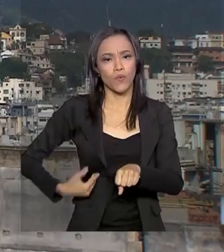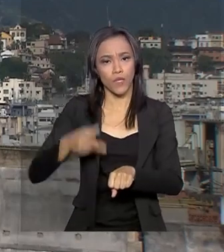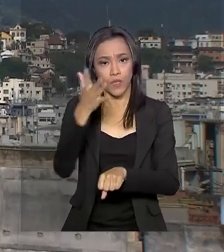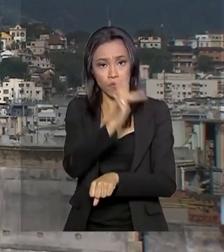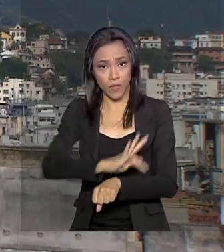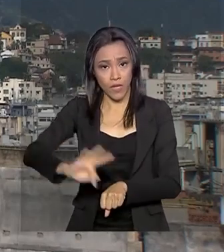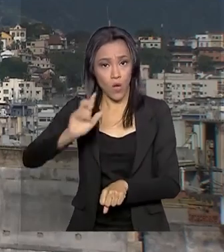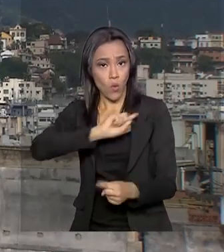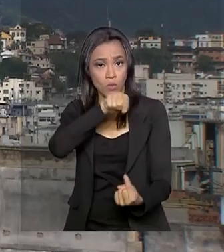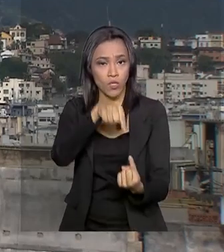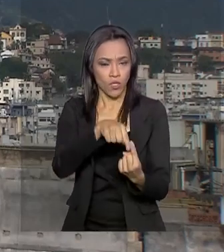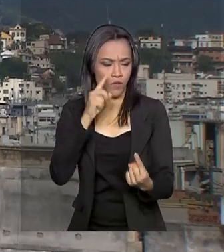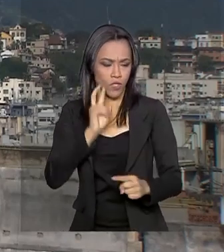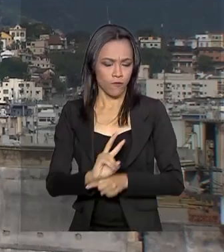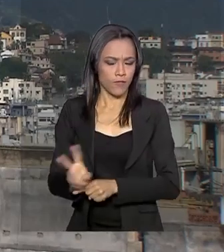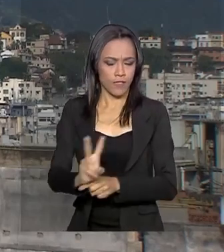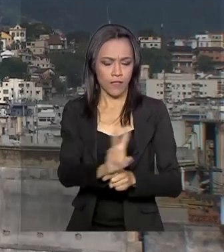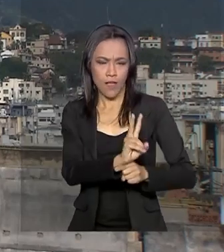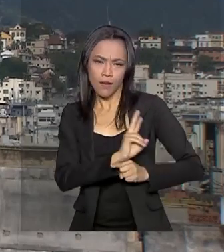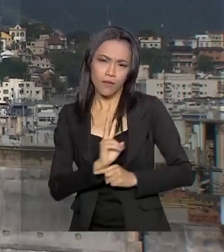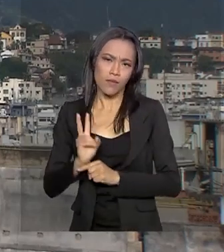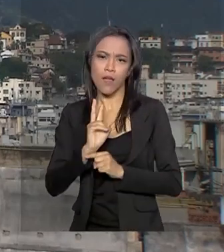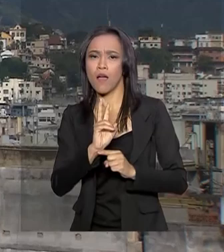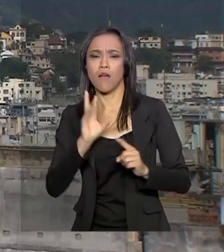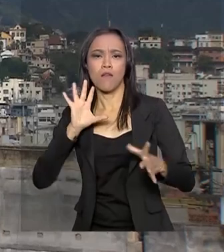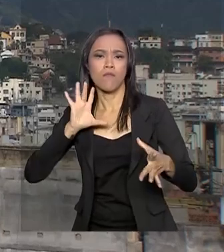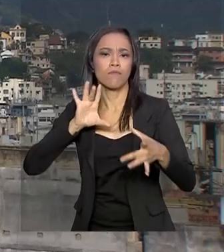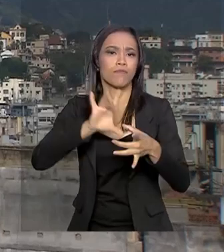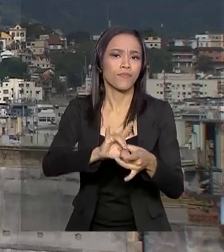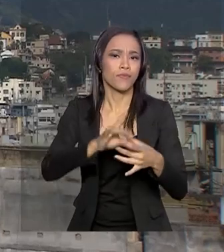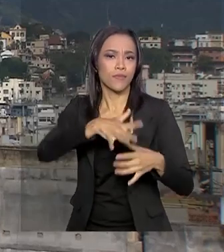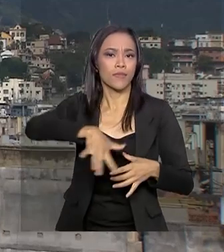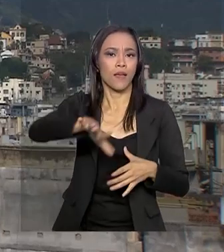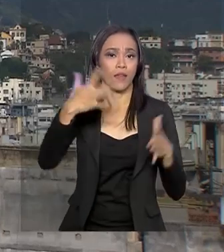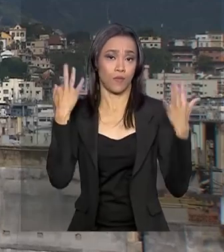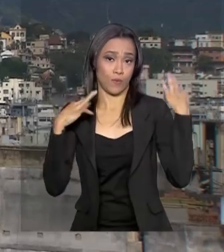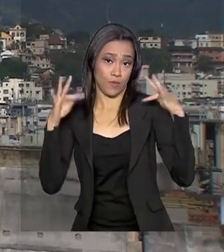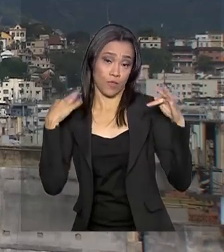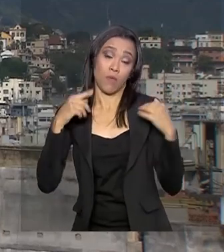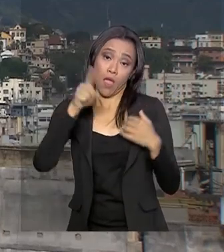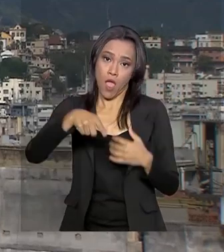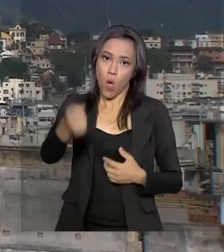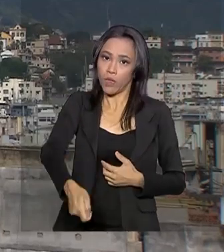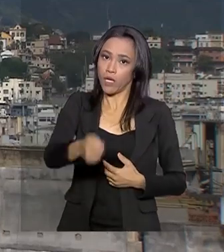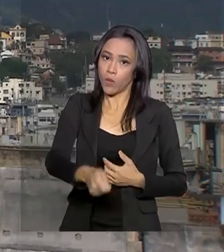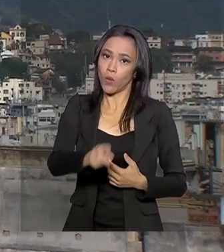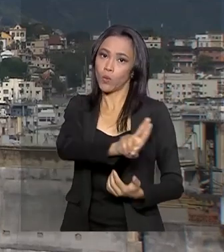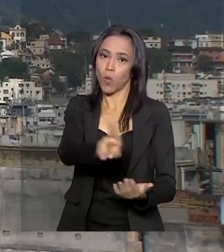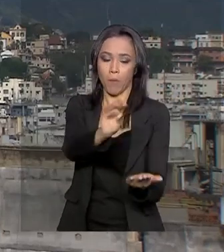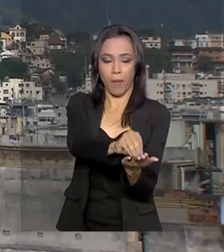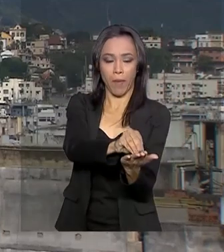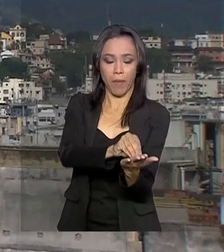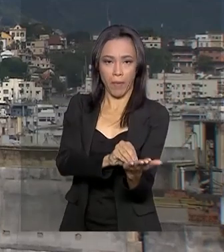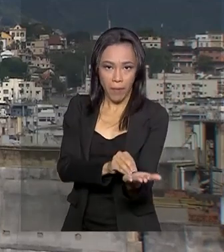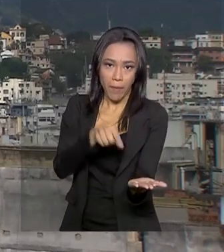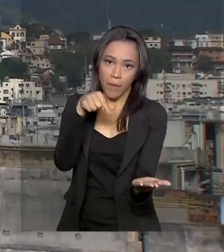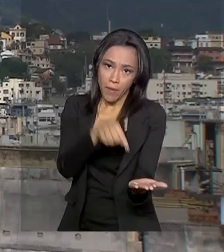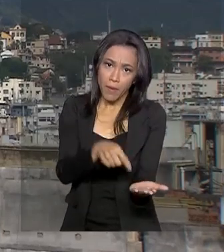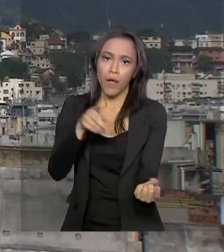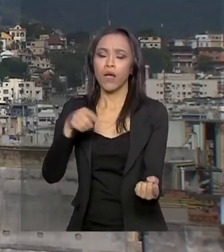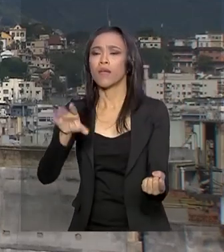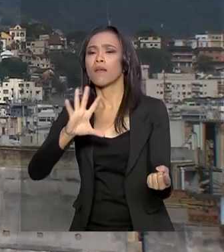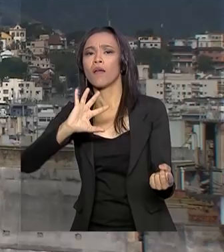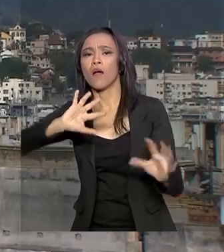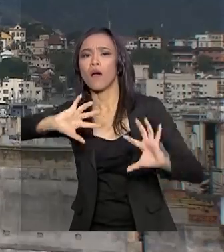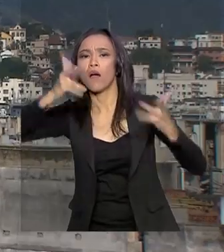os serviços ligados ao turismo. O cadastro é obrigatório para agências de turismo, meios de hospedagem, organizadoras de eventos,